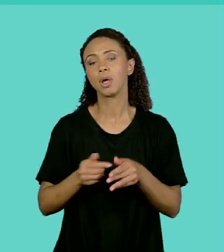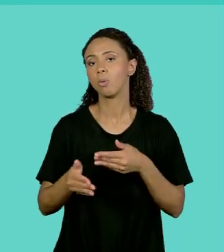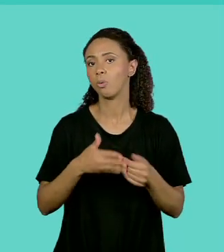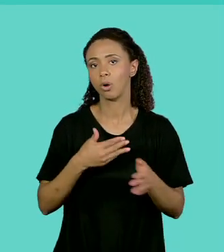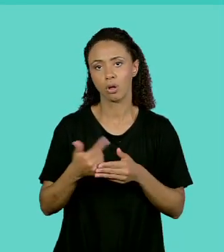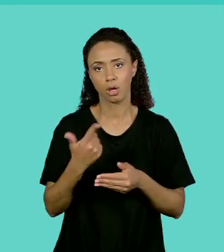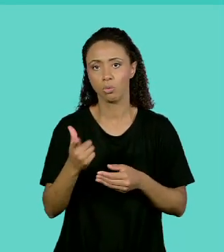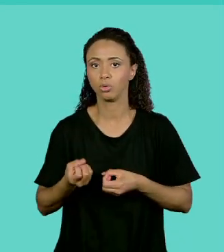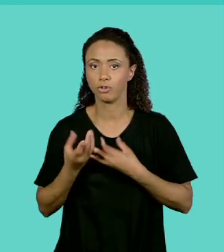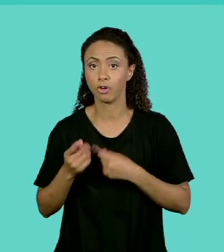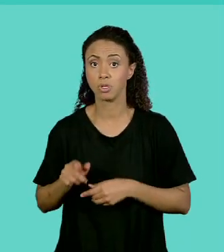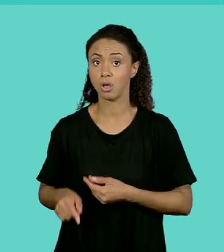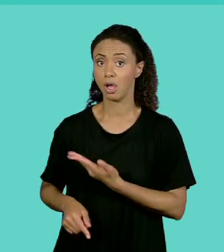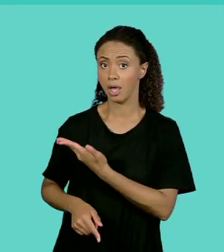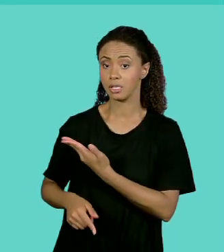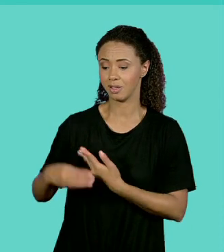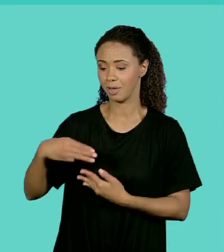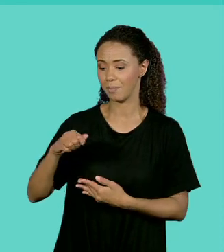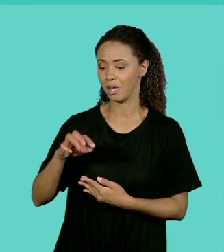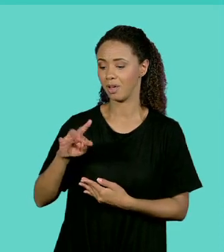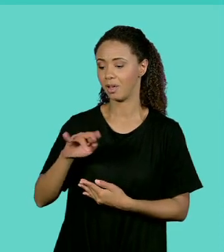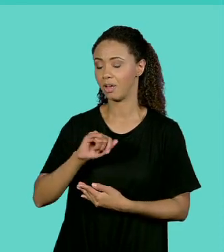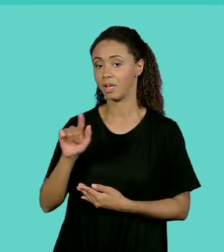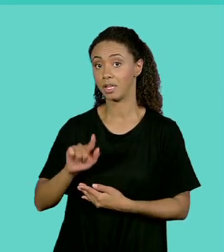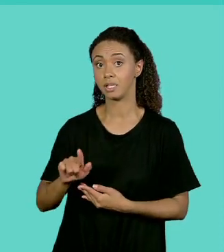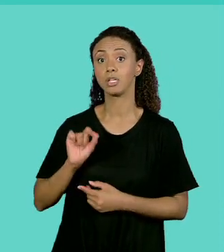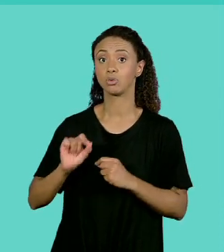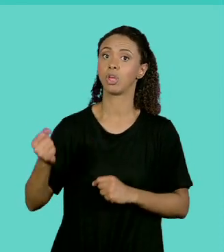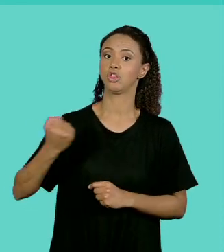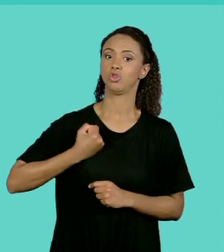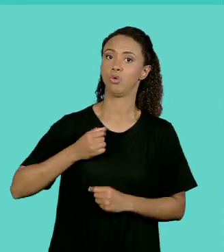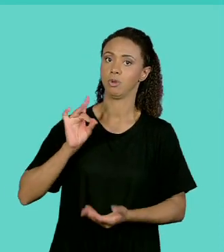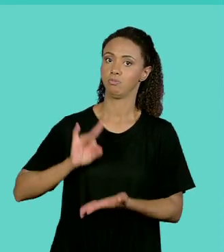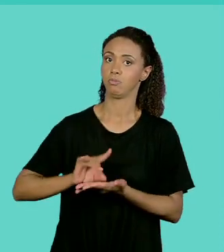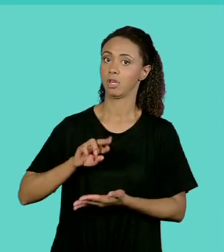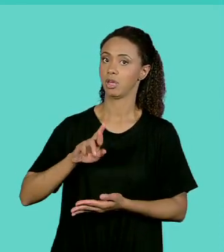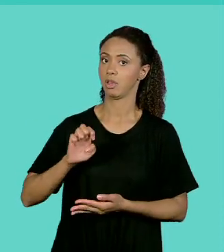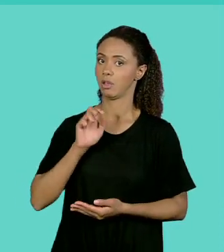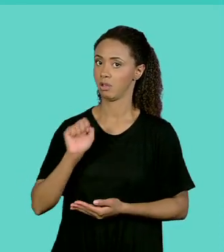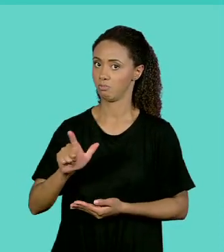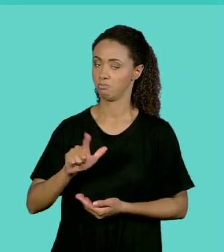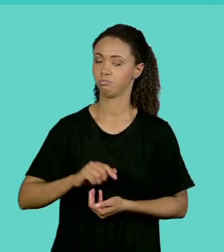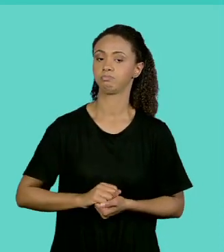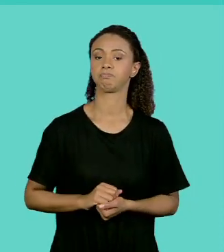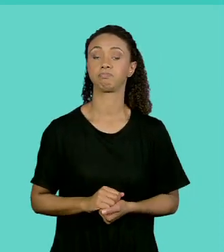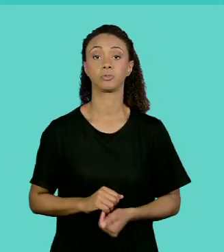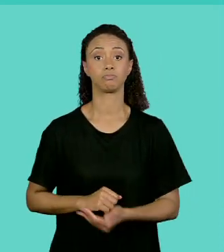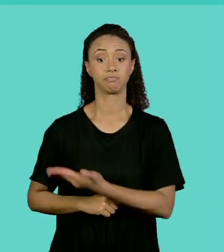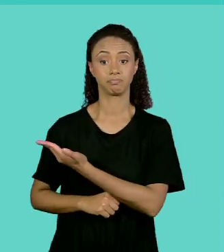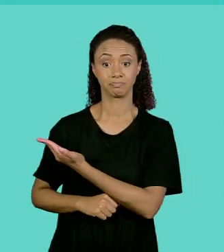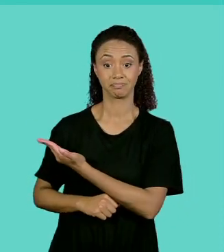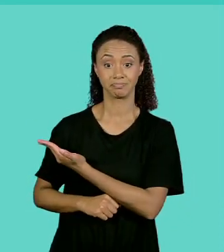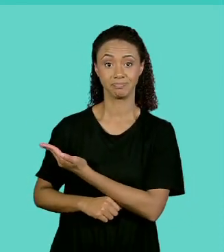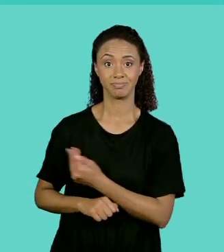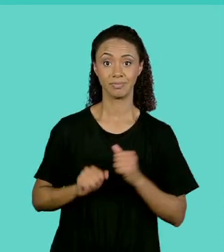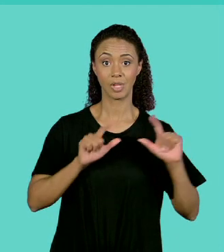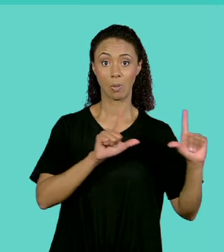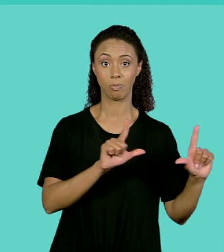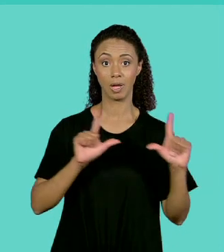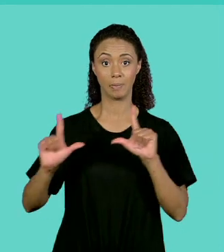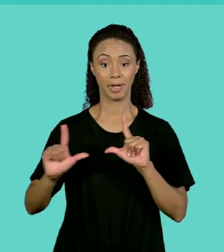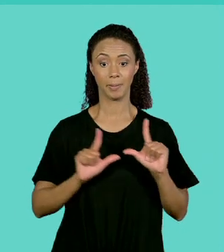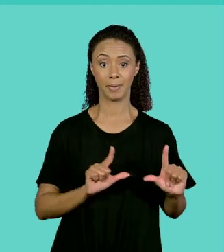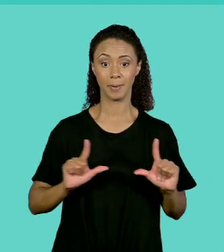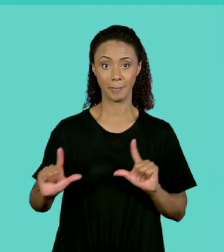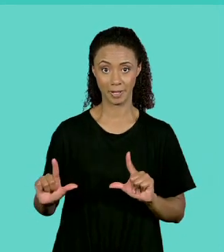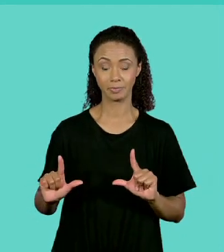exemplo com um número de ponto flutuante, um número real. Bom, aqui está a nossa matriz, com duas